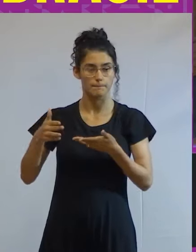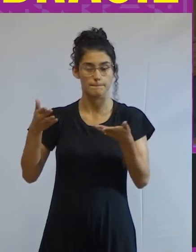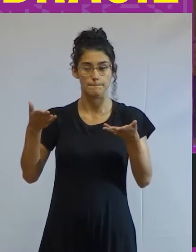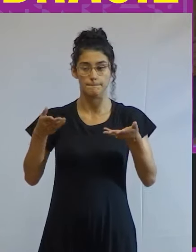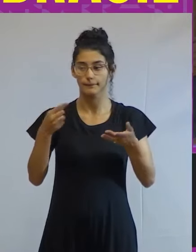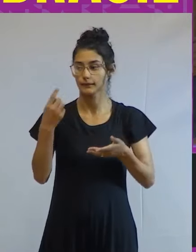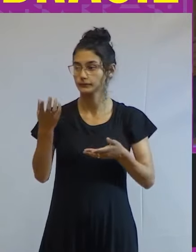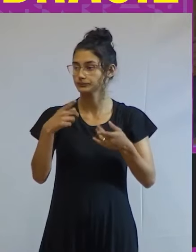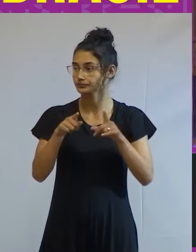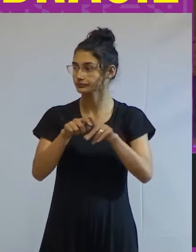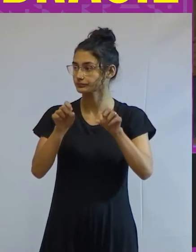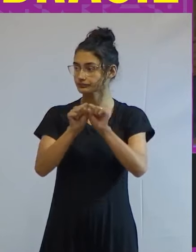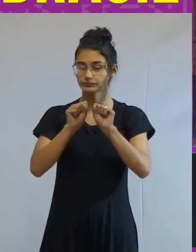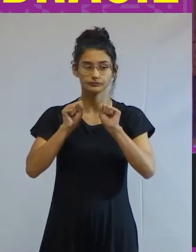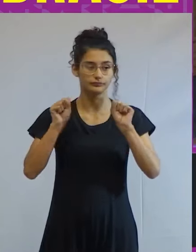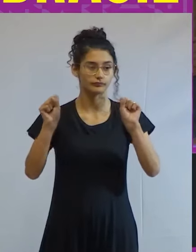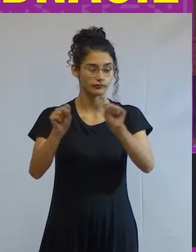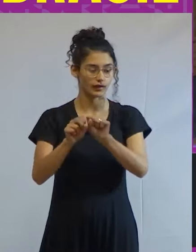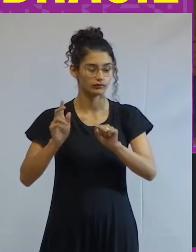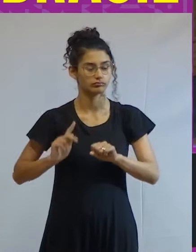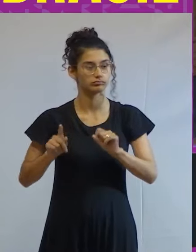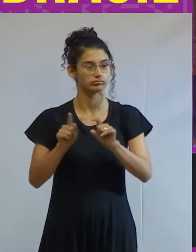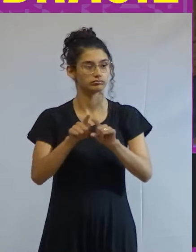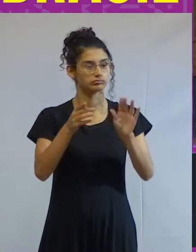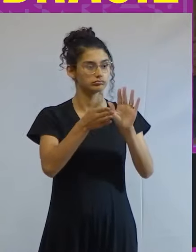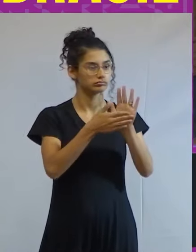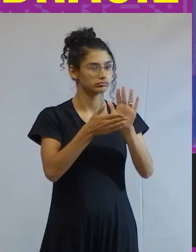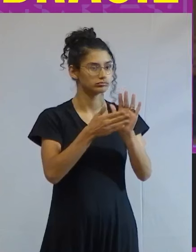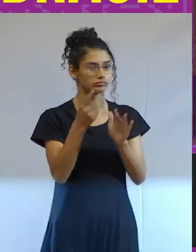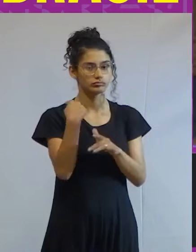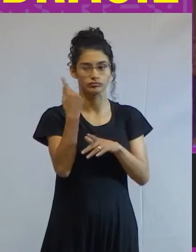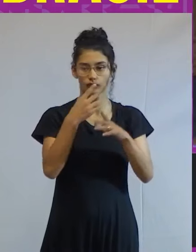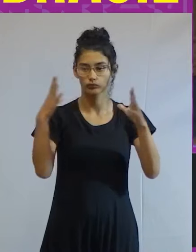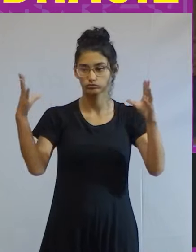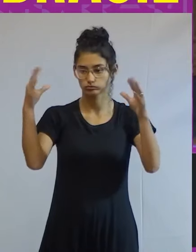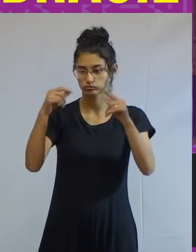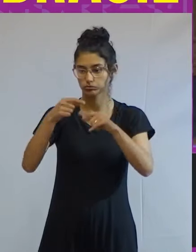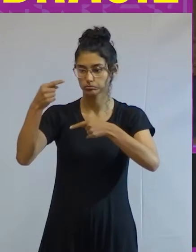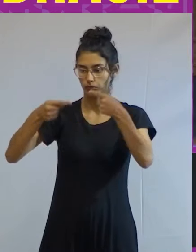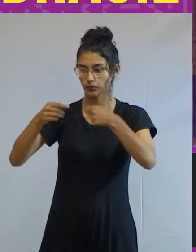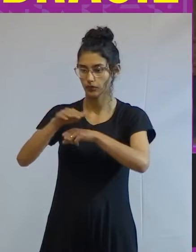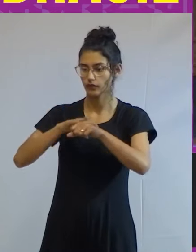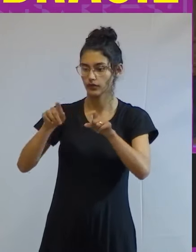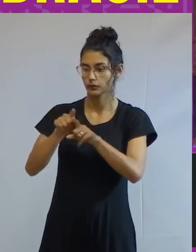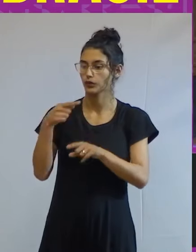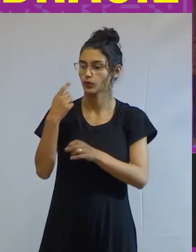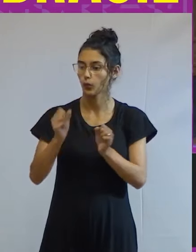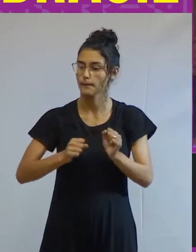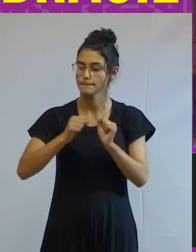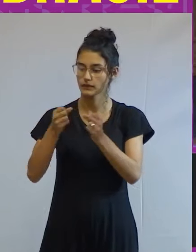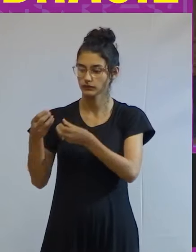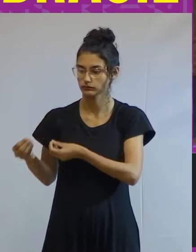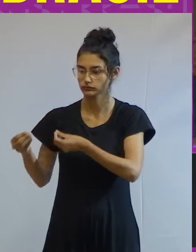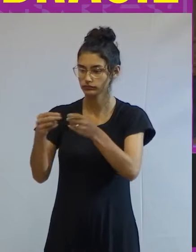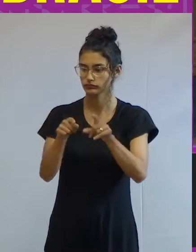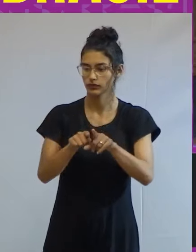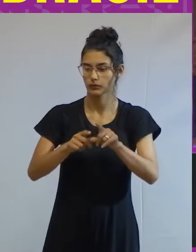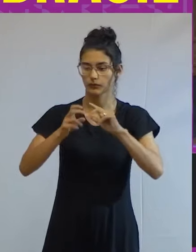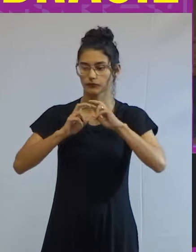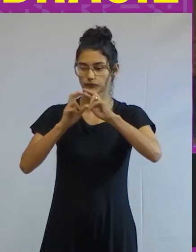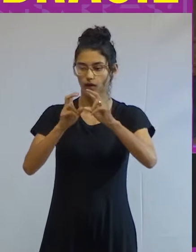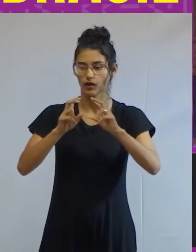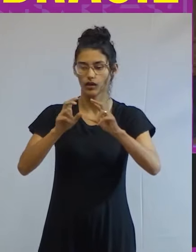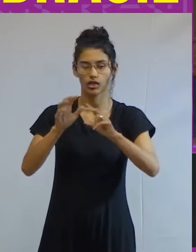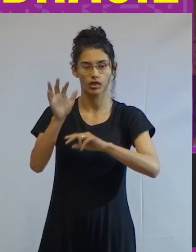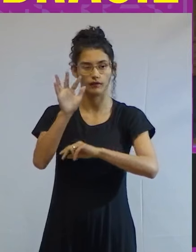espírito, então, do seminário tem sido sempre propor aqui nessas noites uma discussão em que a gente possa trazer tanto vozes da